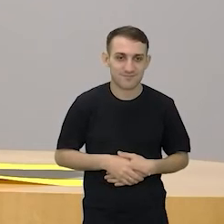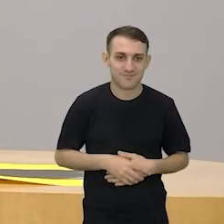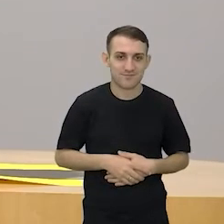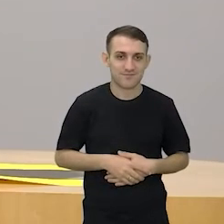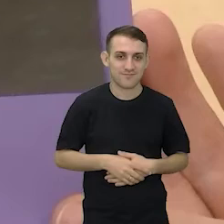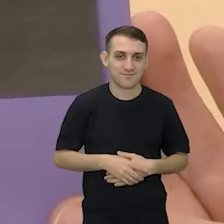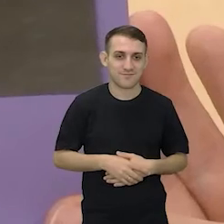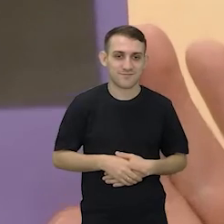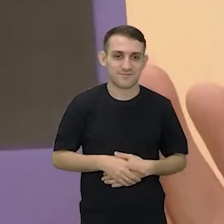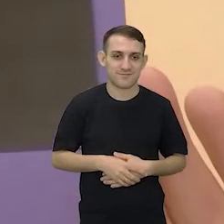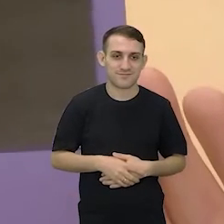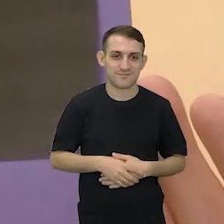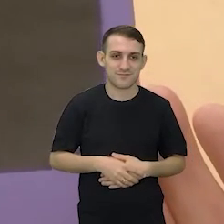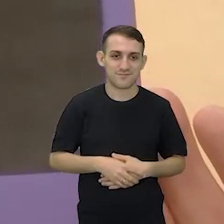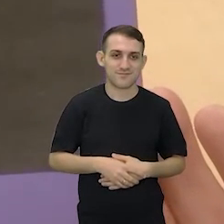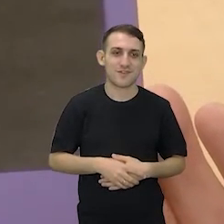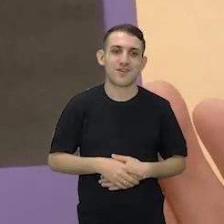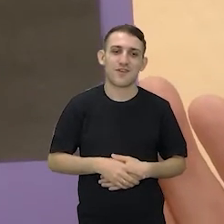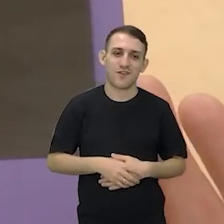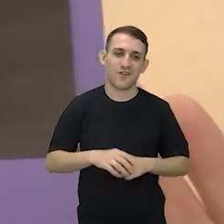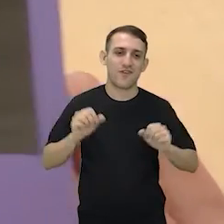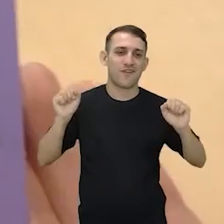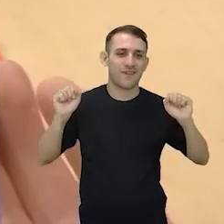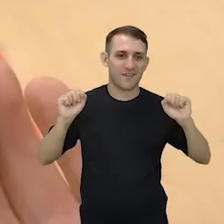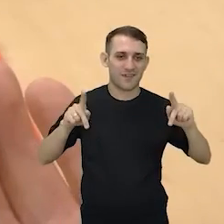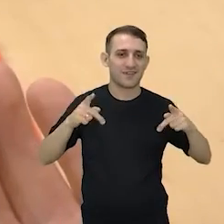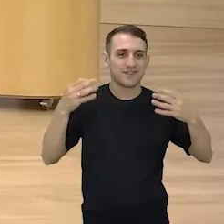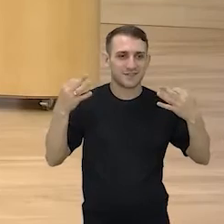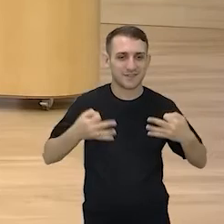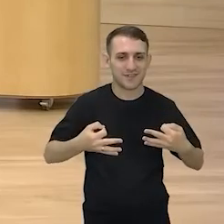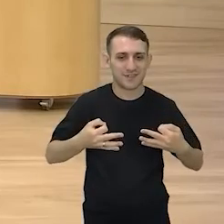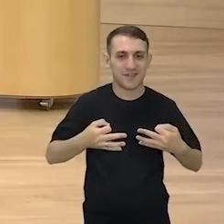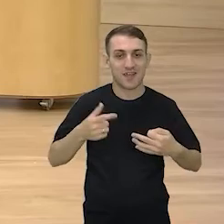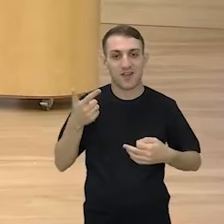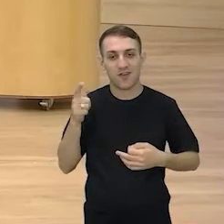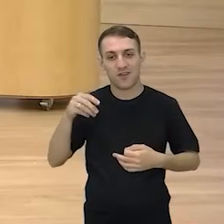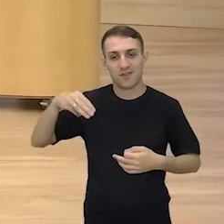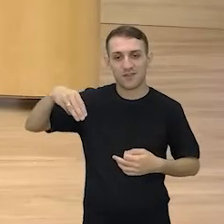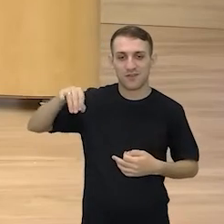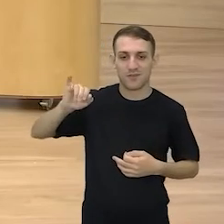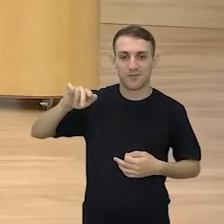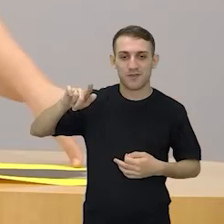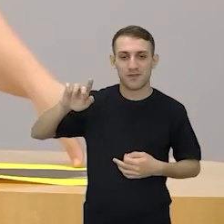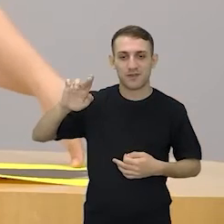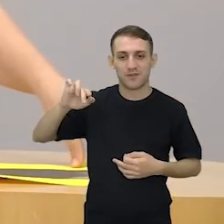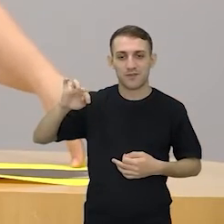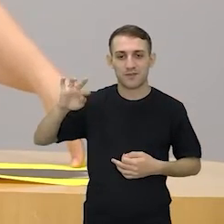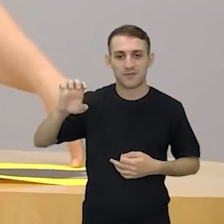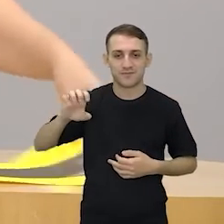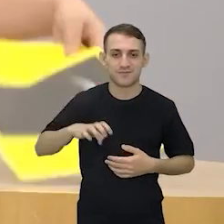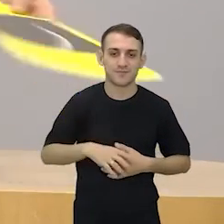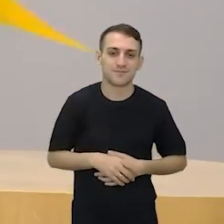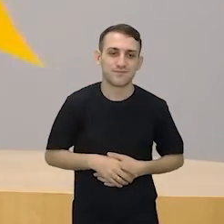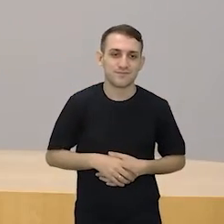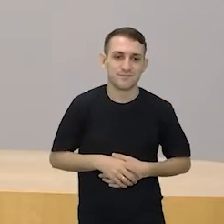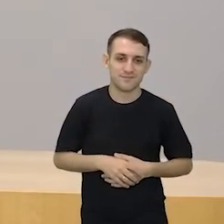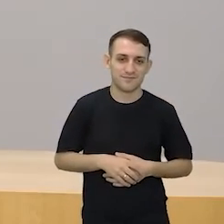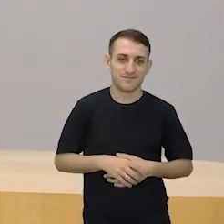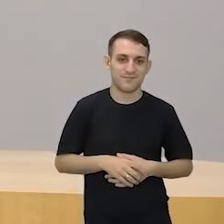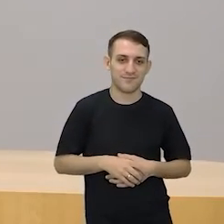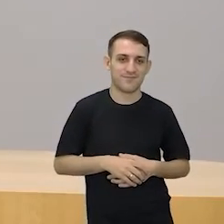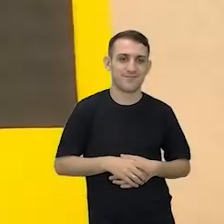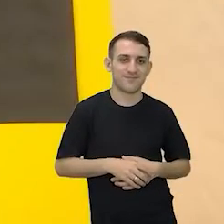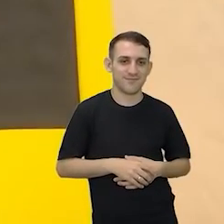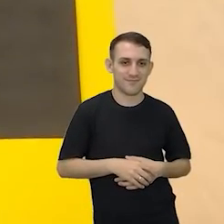Lua nova. Muito bem. Minguante? Peraí, Pro, tem que ser devagarinho aqui para todo mundo poder ver o buraco.